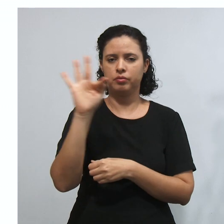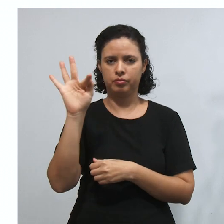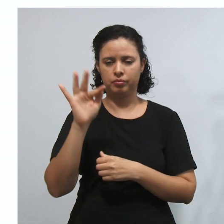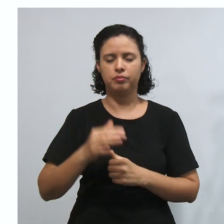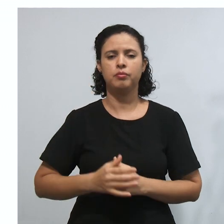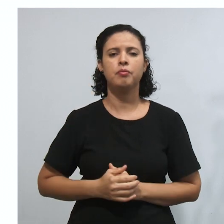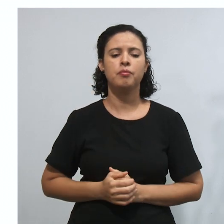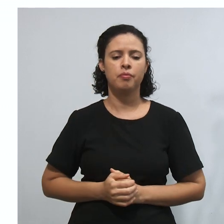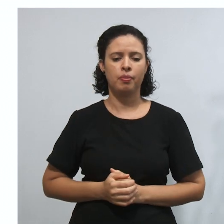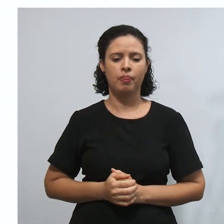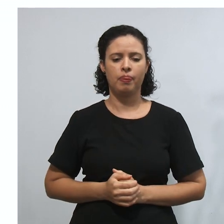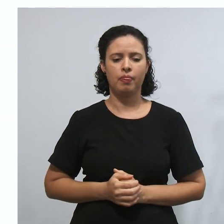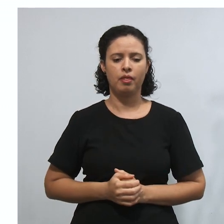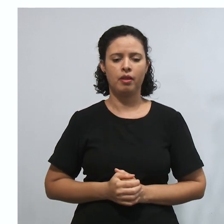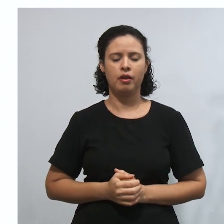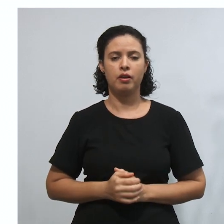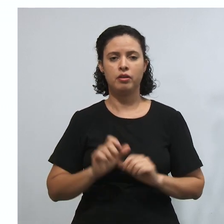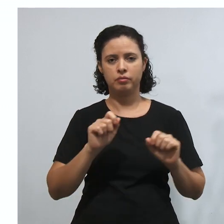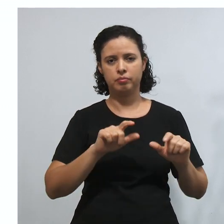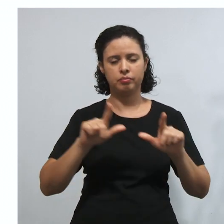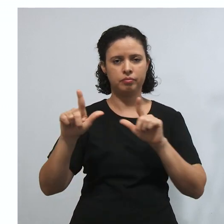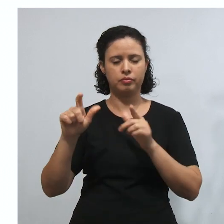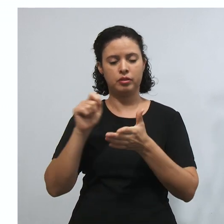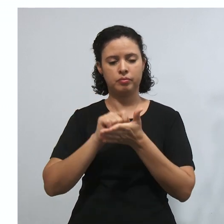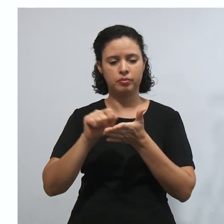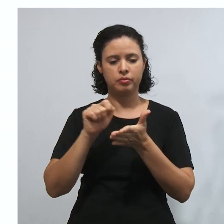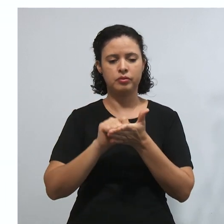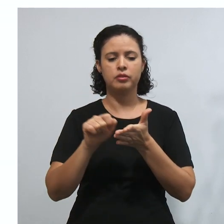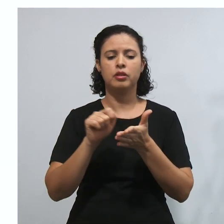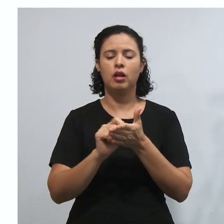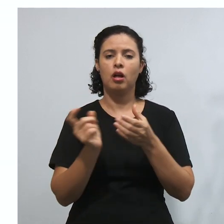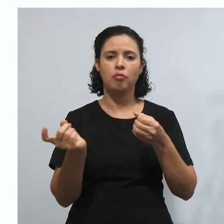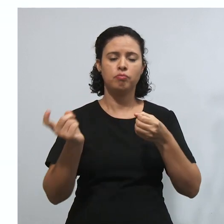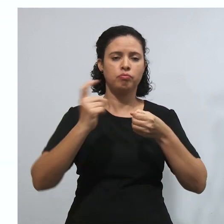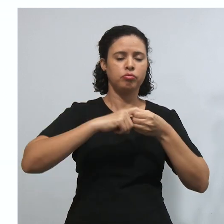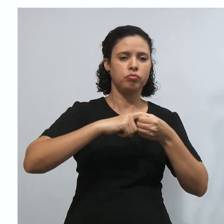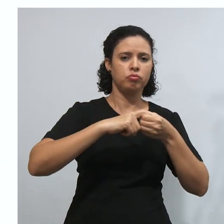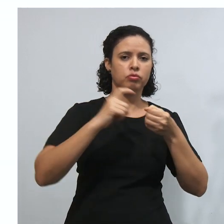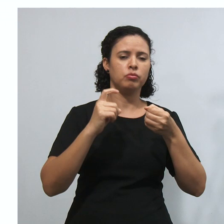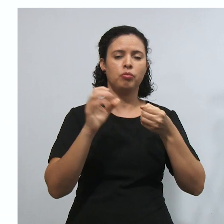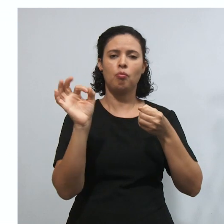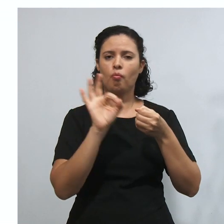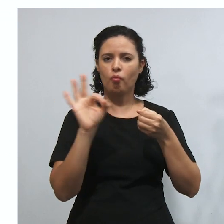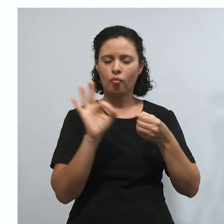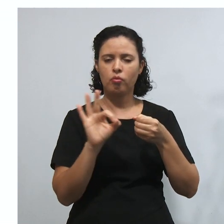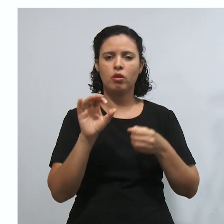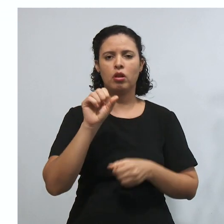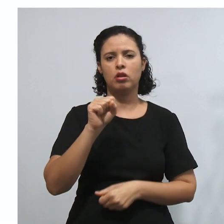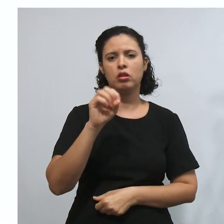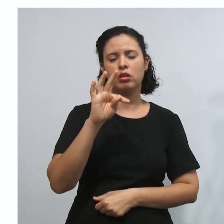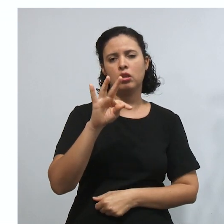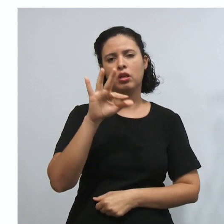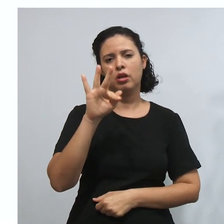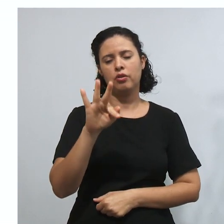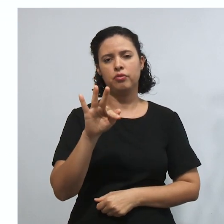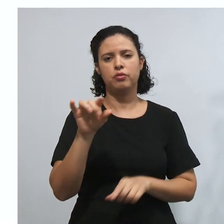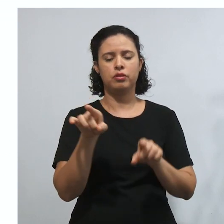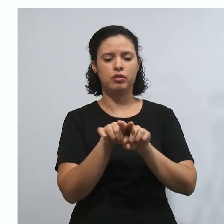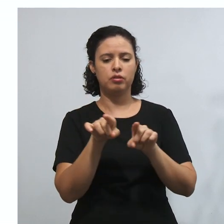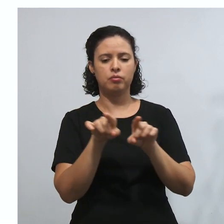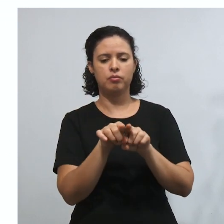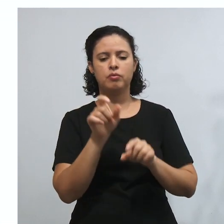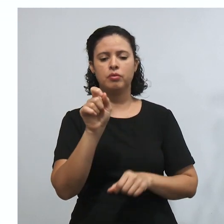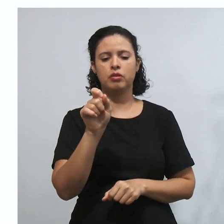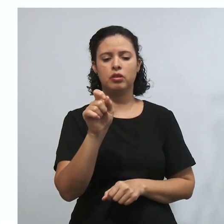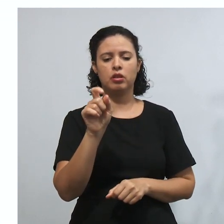já está até aqui escrito no slide, eu já ia comentar, mas não vincula o próprio STF e também não